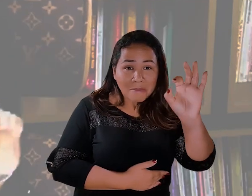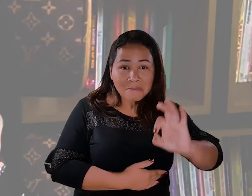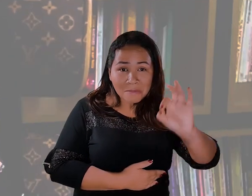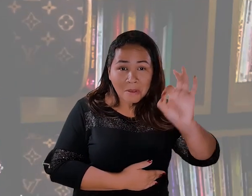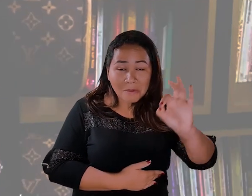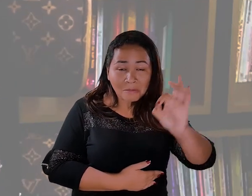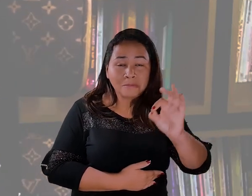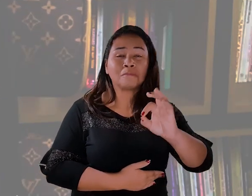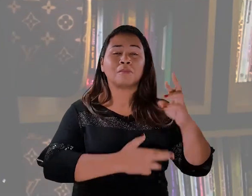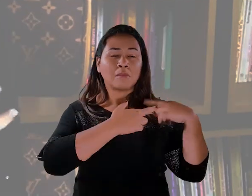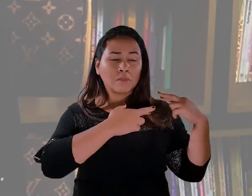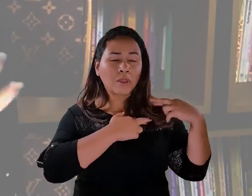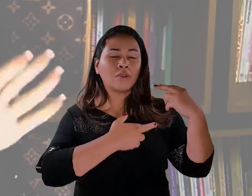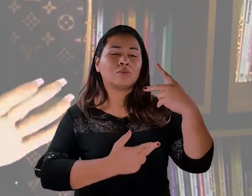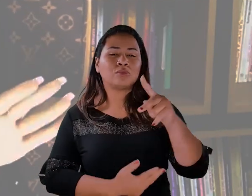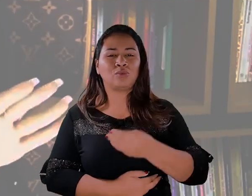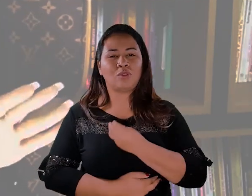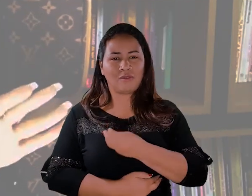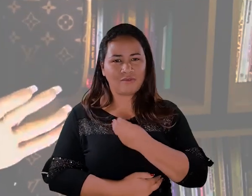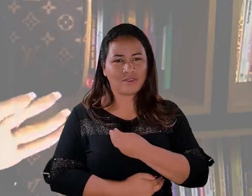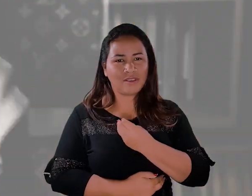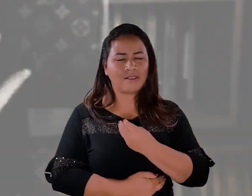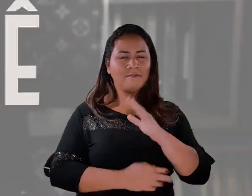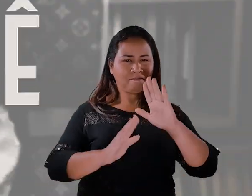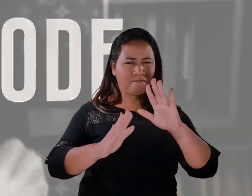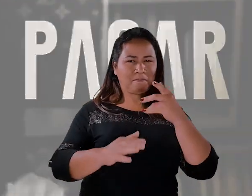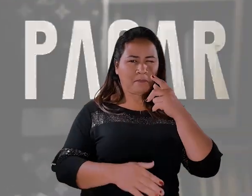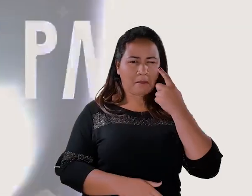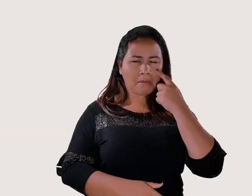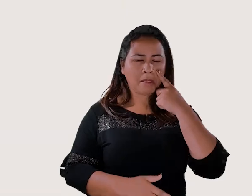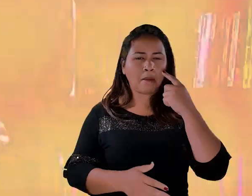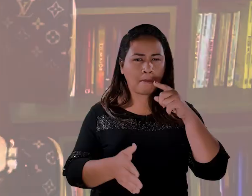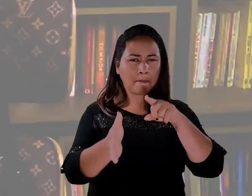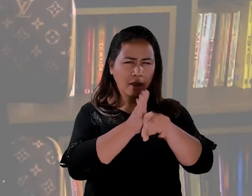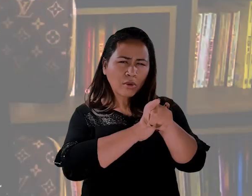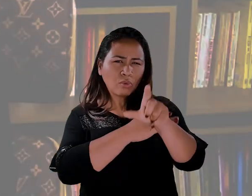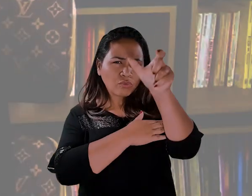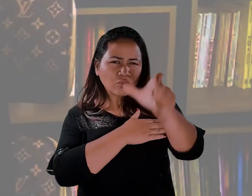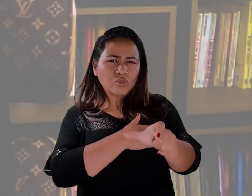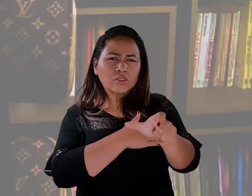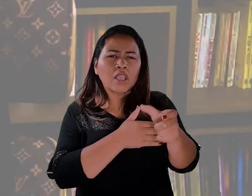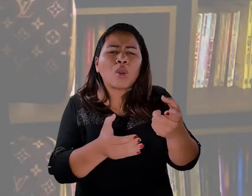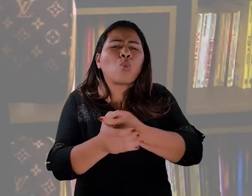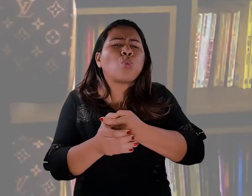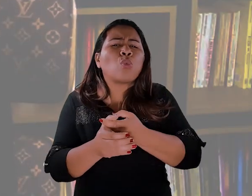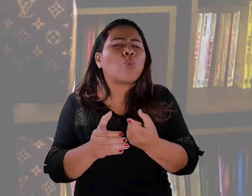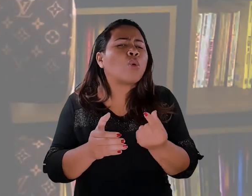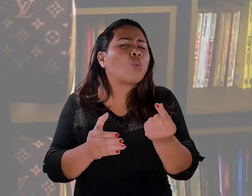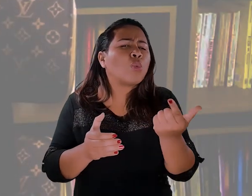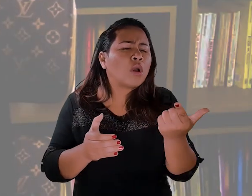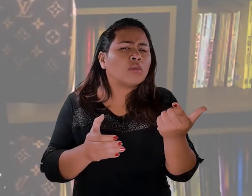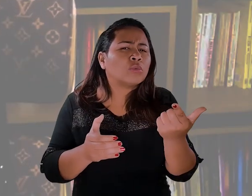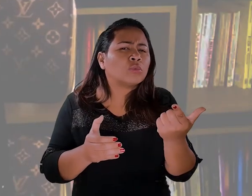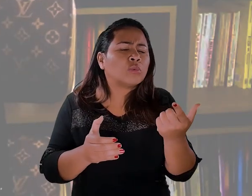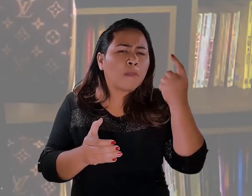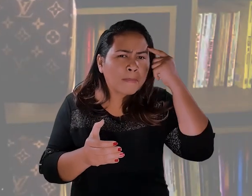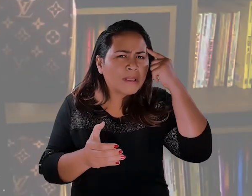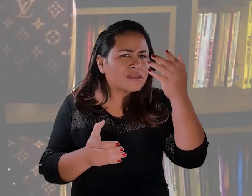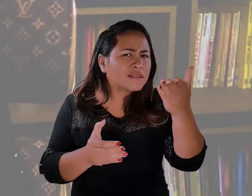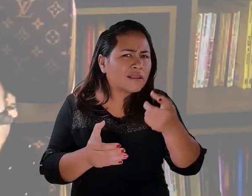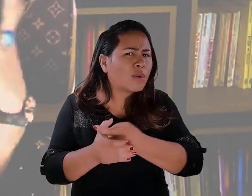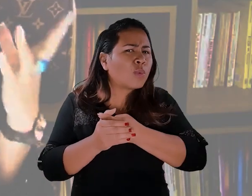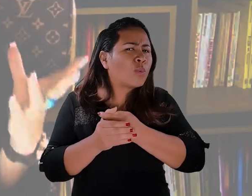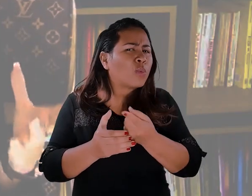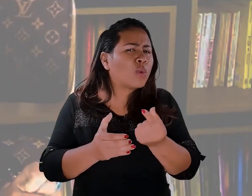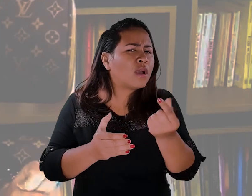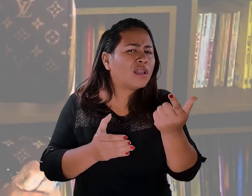Quanto de dívida você tem. Não escreve, não fala. Só pensa. Ok, você pode pagar. O 100% do campo eletromagnético,